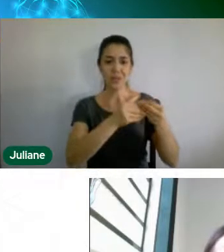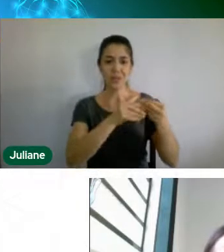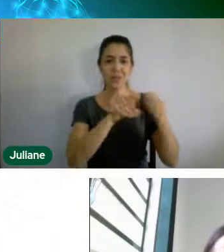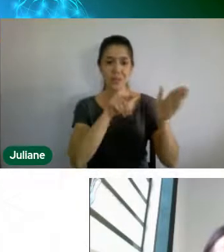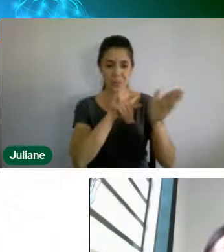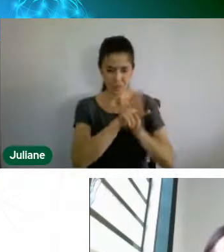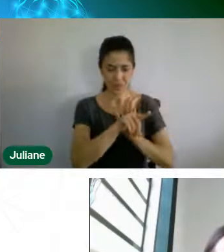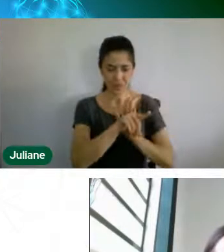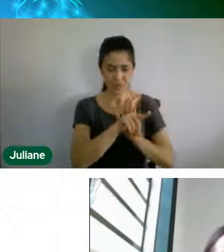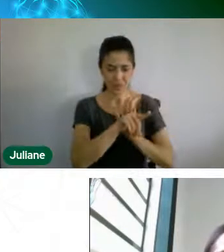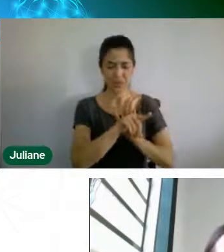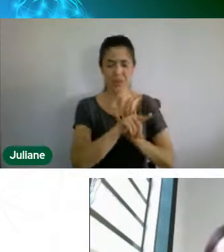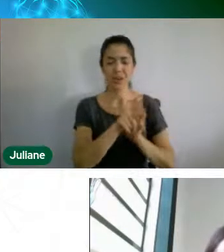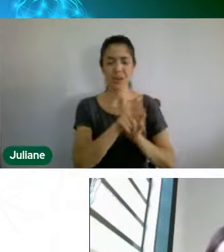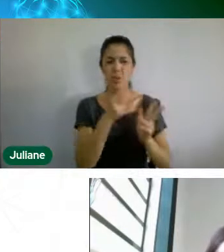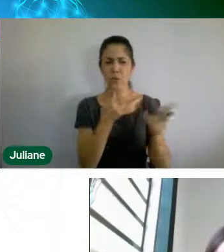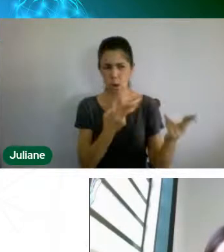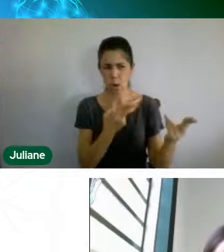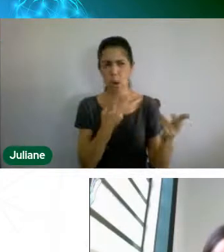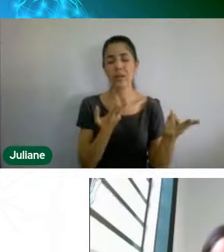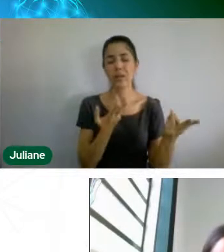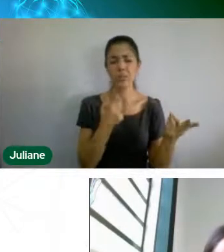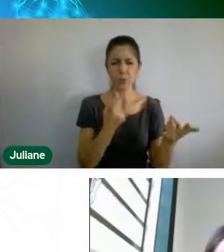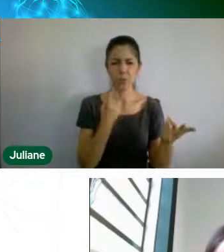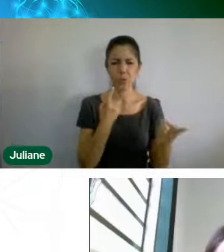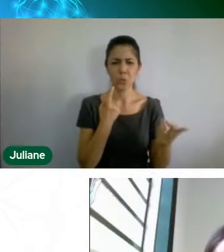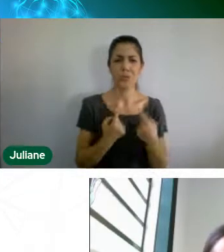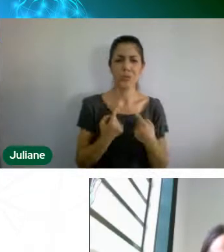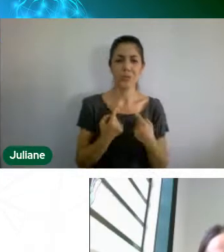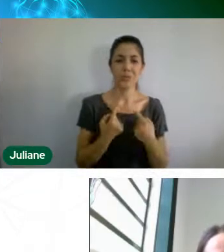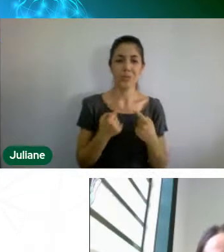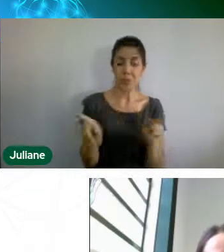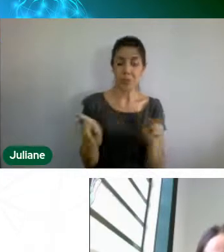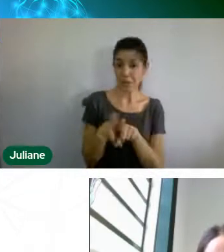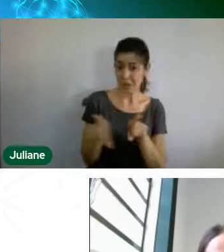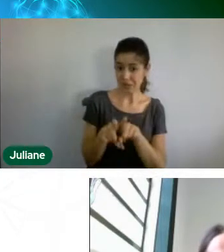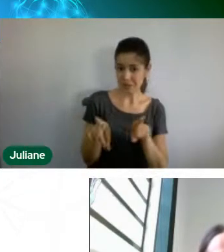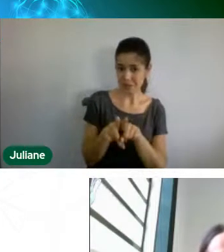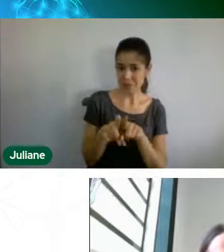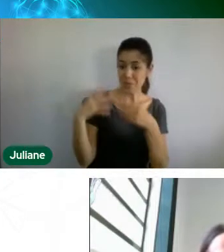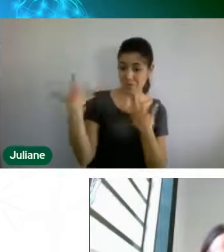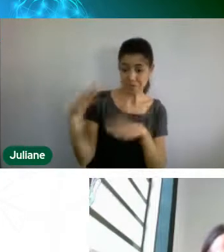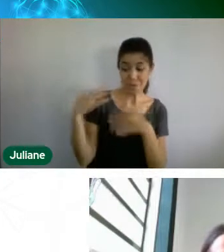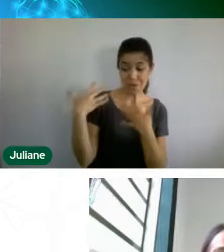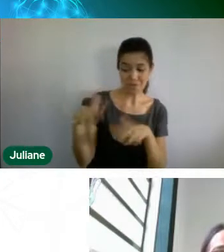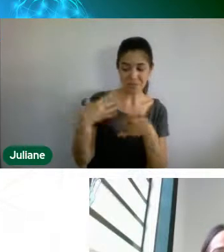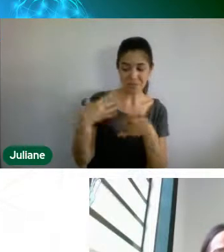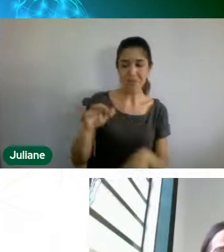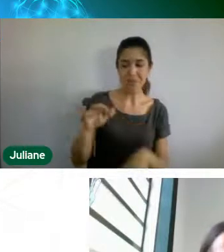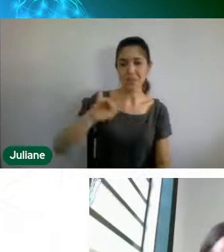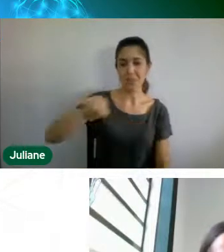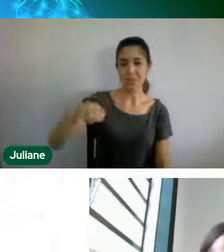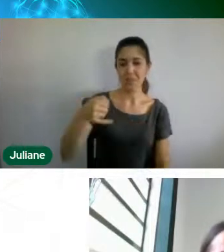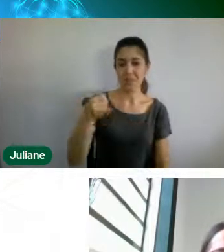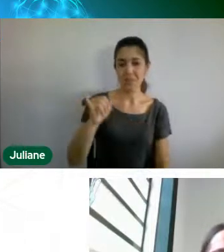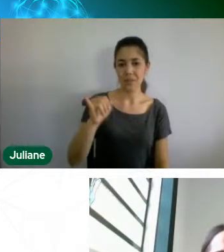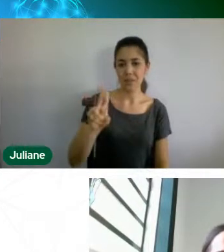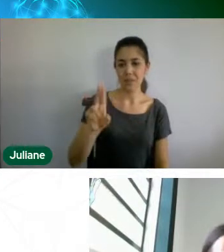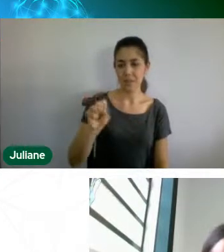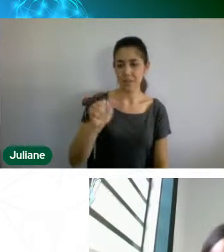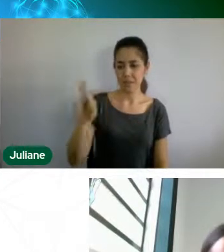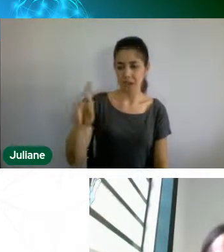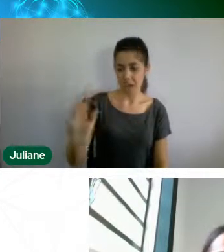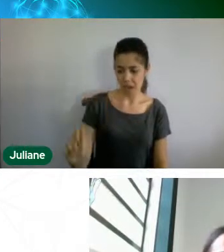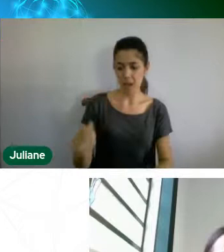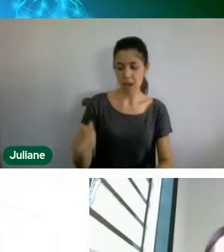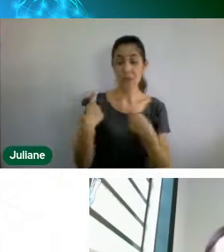e inclusive eu estava parabenizando vocês, Ju e Sara, por aceitarem, né, encararem um desafio como